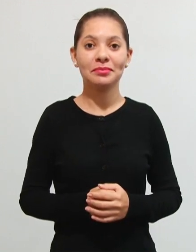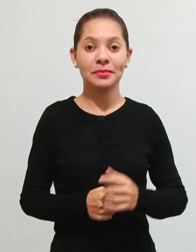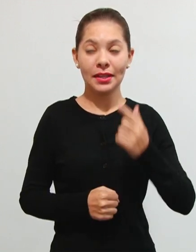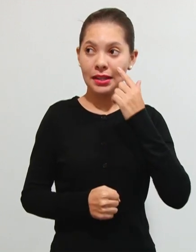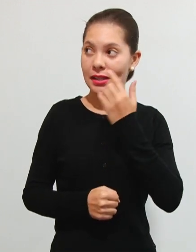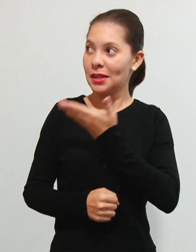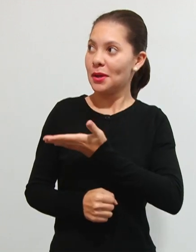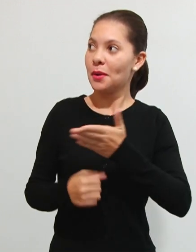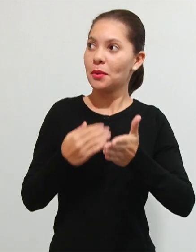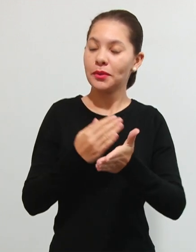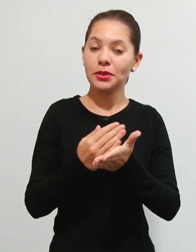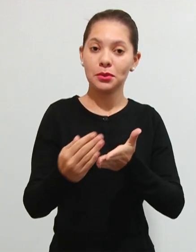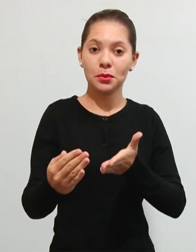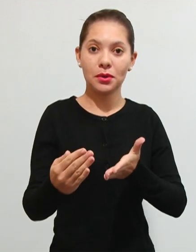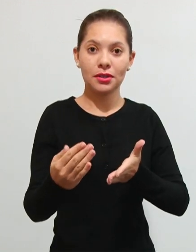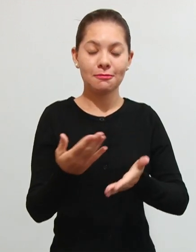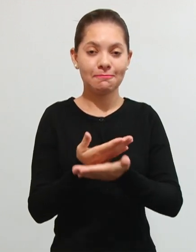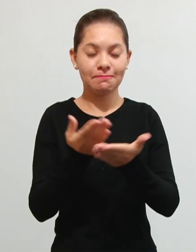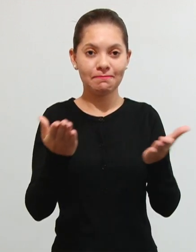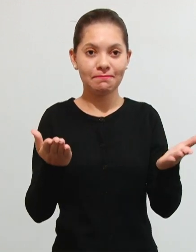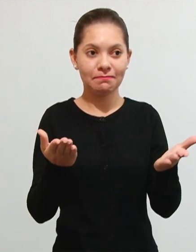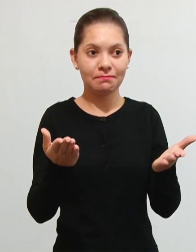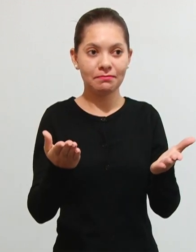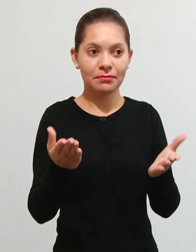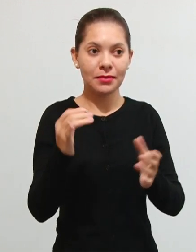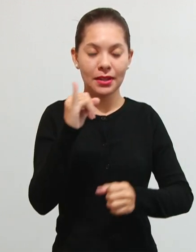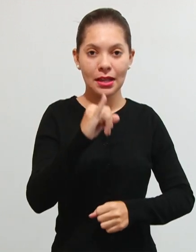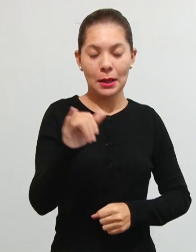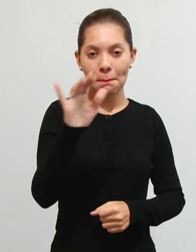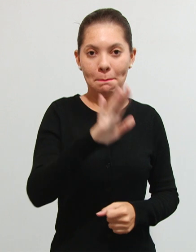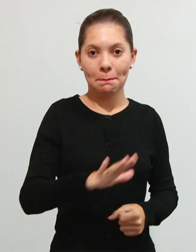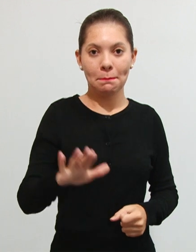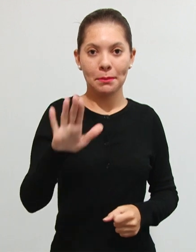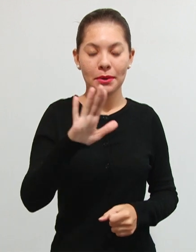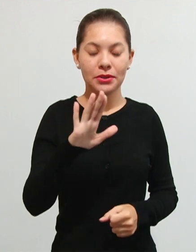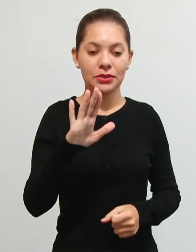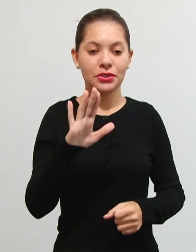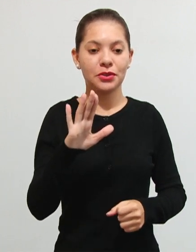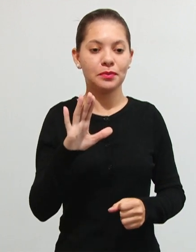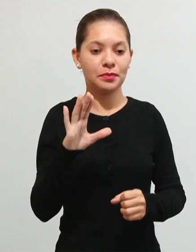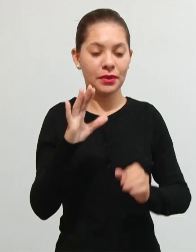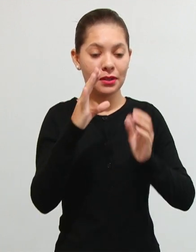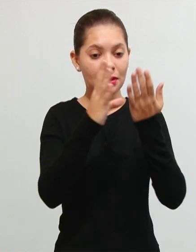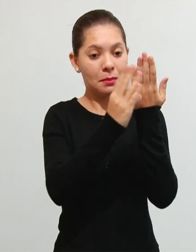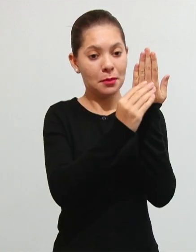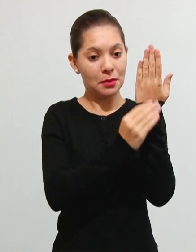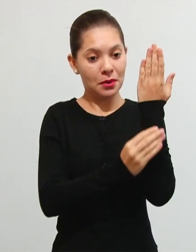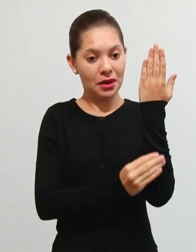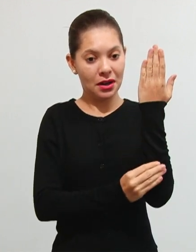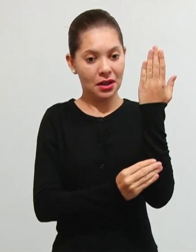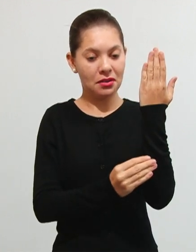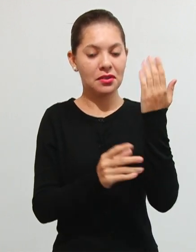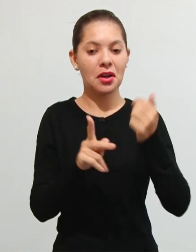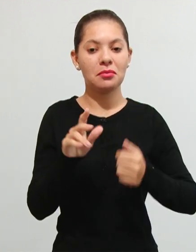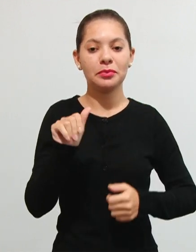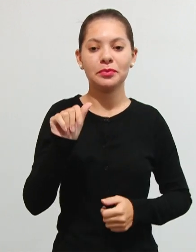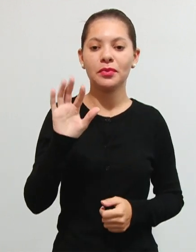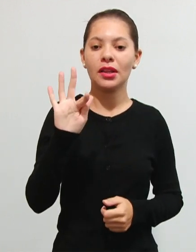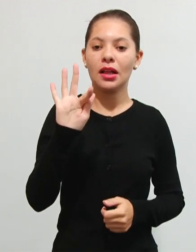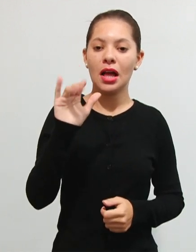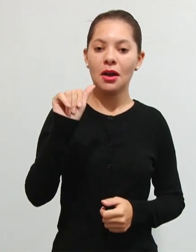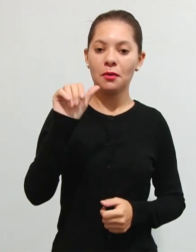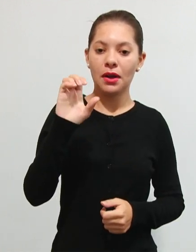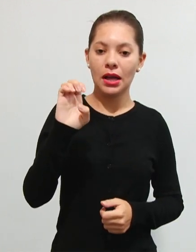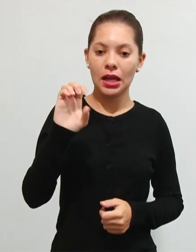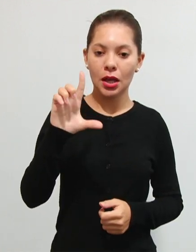dando continuidade eu trouxe para vocês aqui essa imagem da nossa fonte bibliográfica aqui Rafael Novage e o